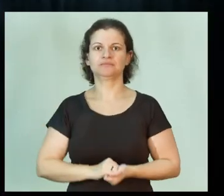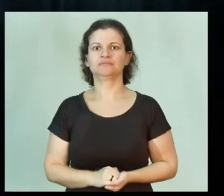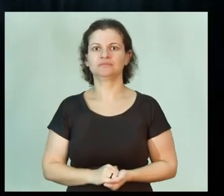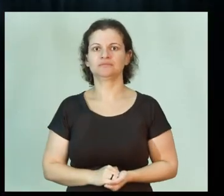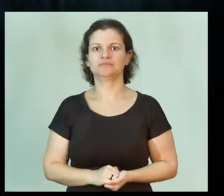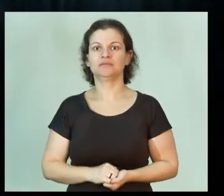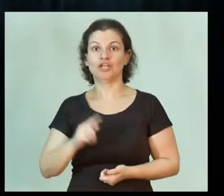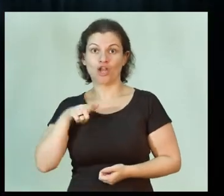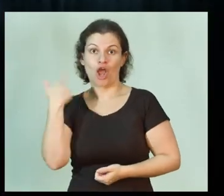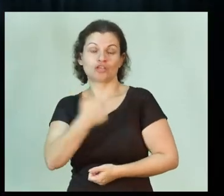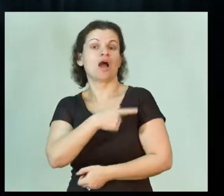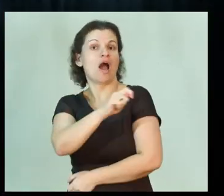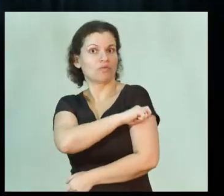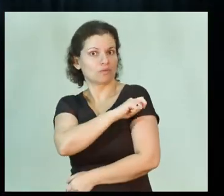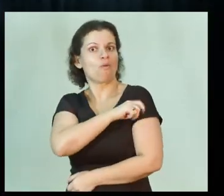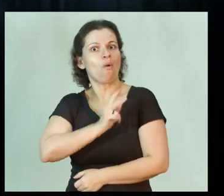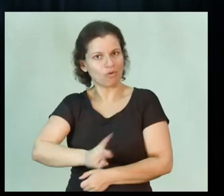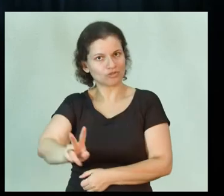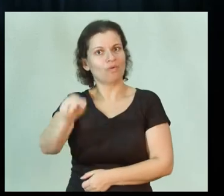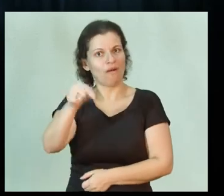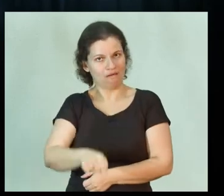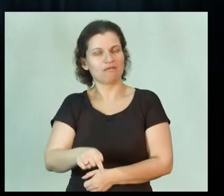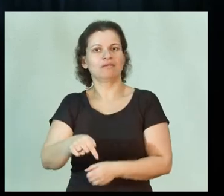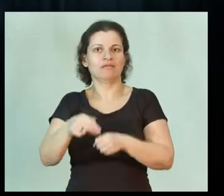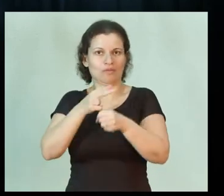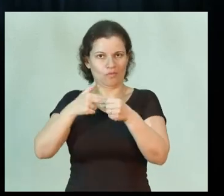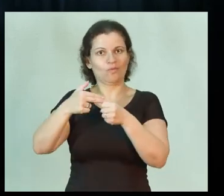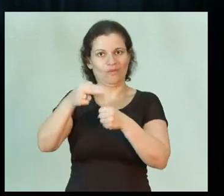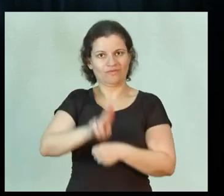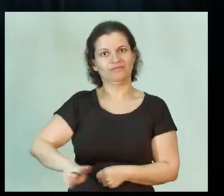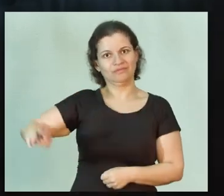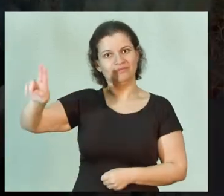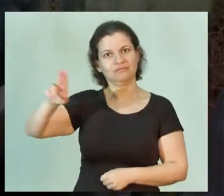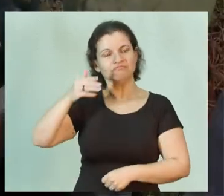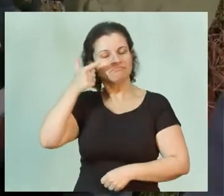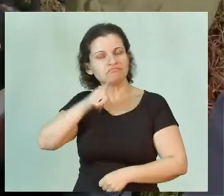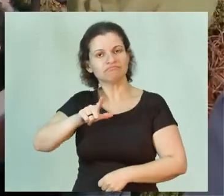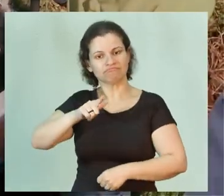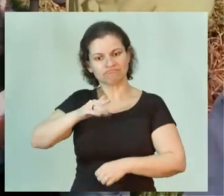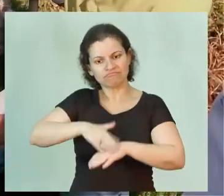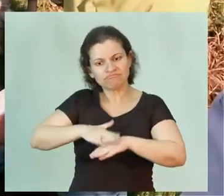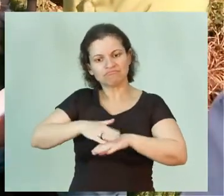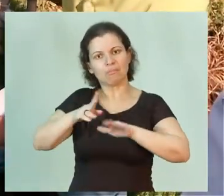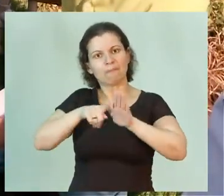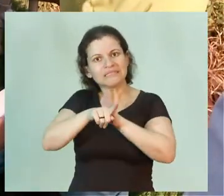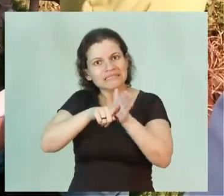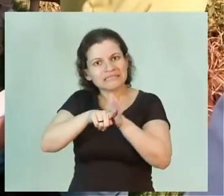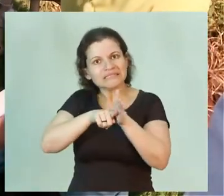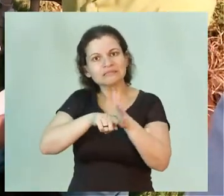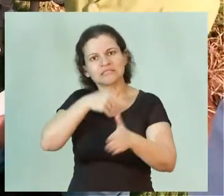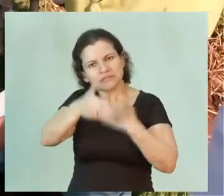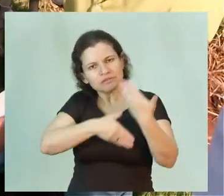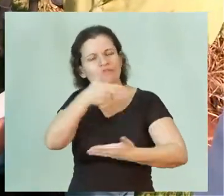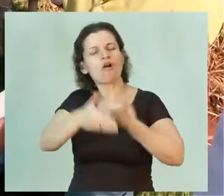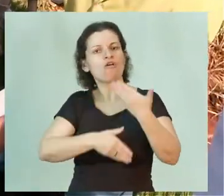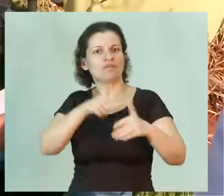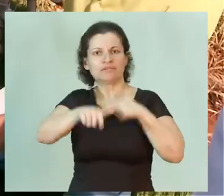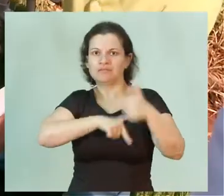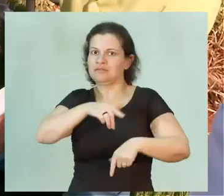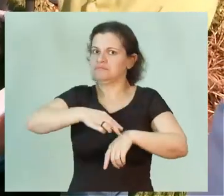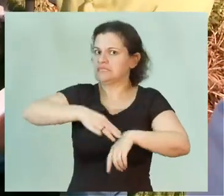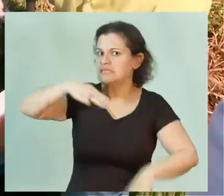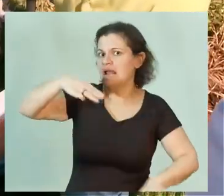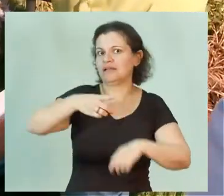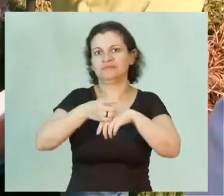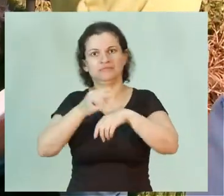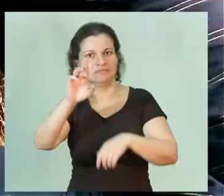universidade fazendo pesquisas, então eles desenvolvem trabalho de mestrado, doutorado e seguem essa carreira acadêmica,